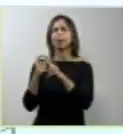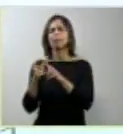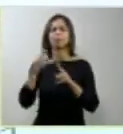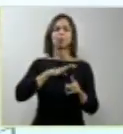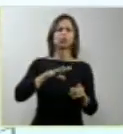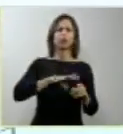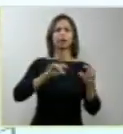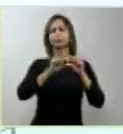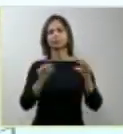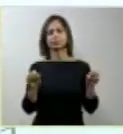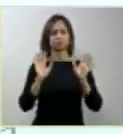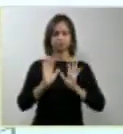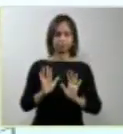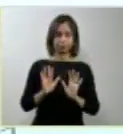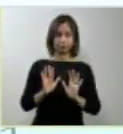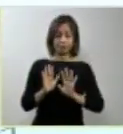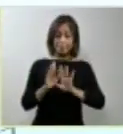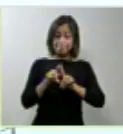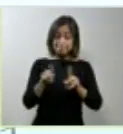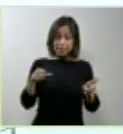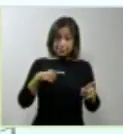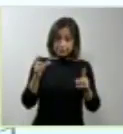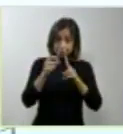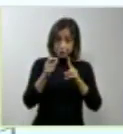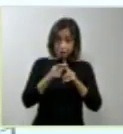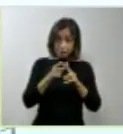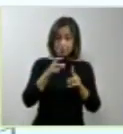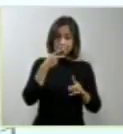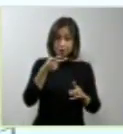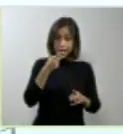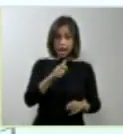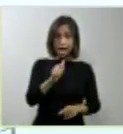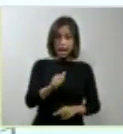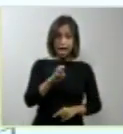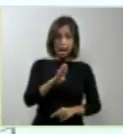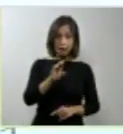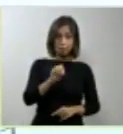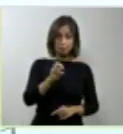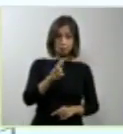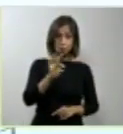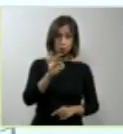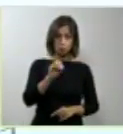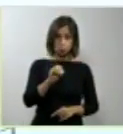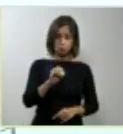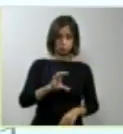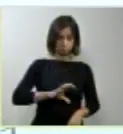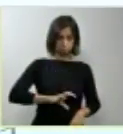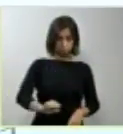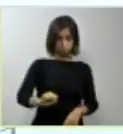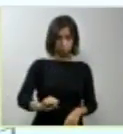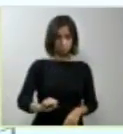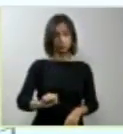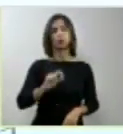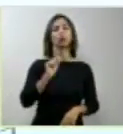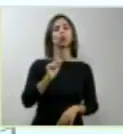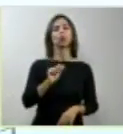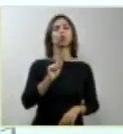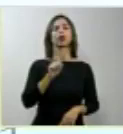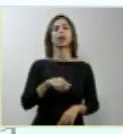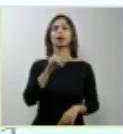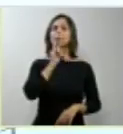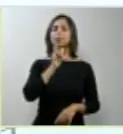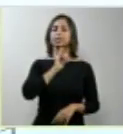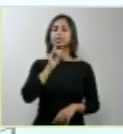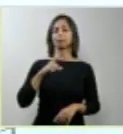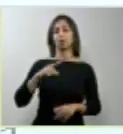Entretanto, aborto, claramente, é a interrupção de uma potencialidade